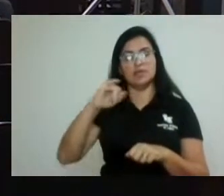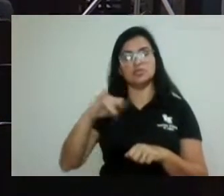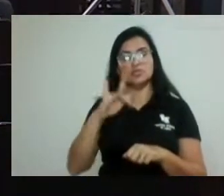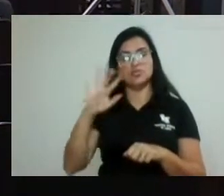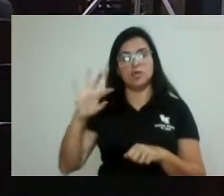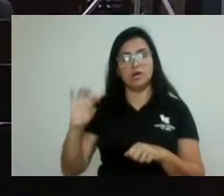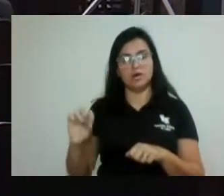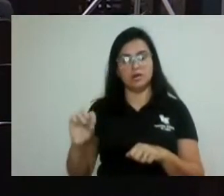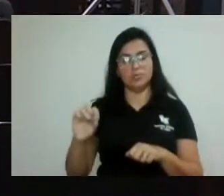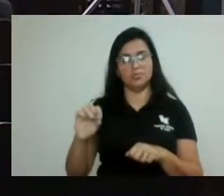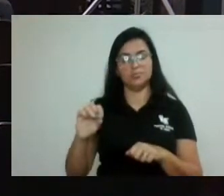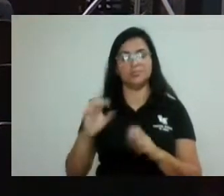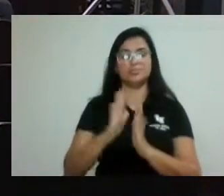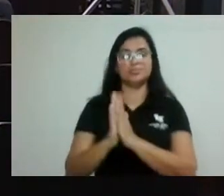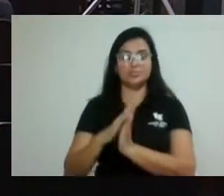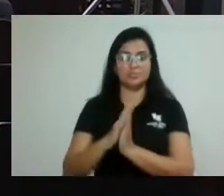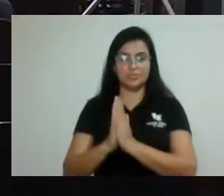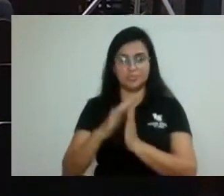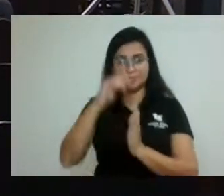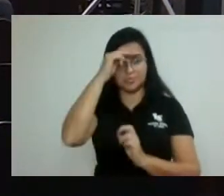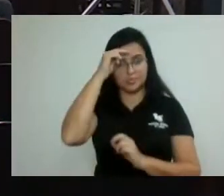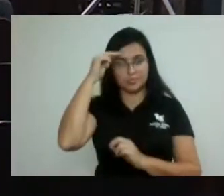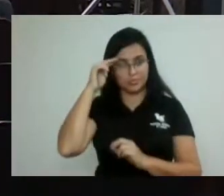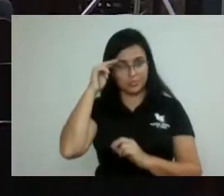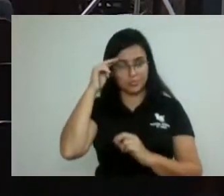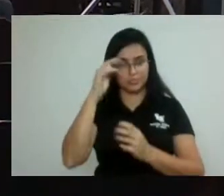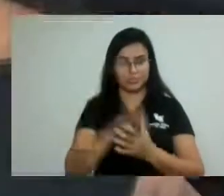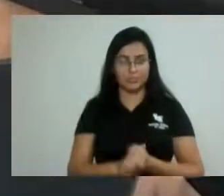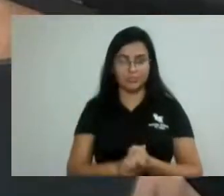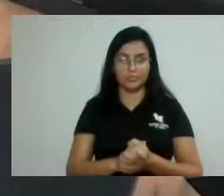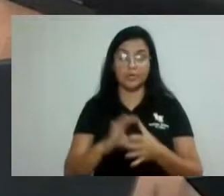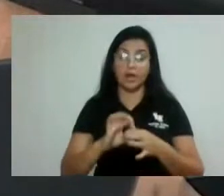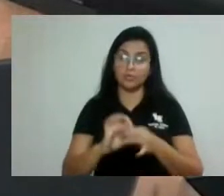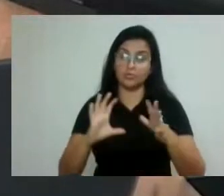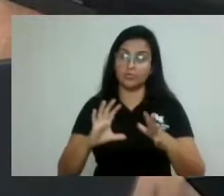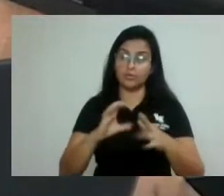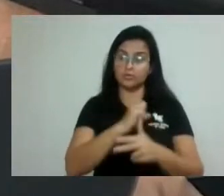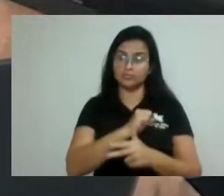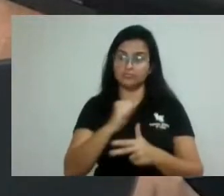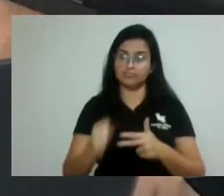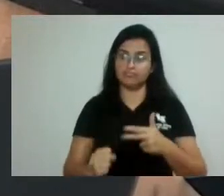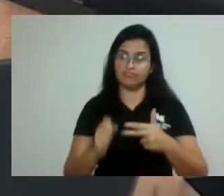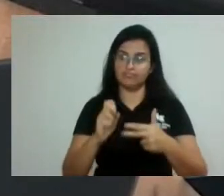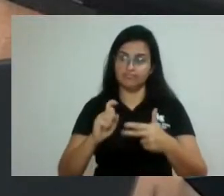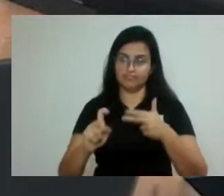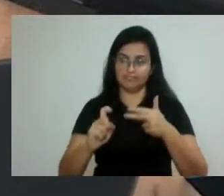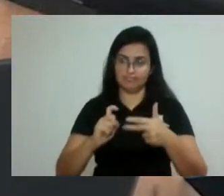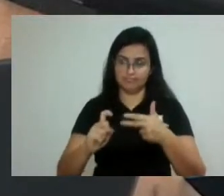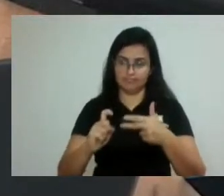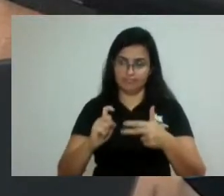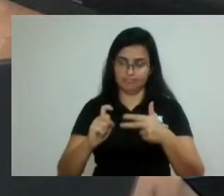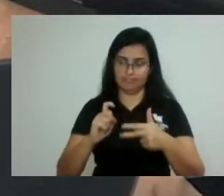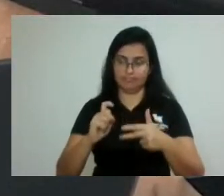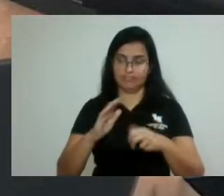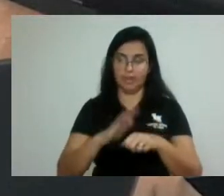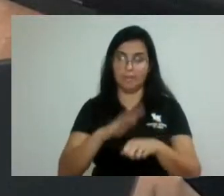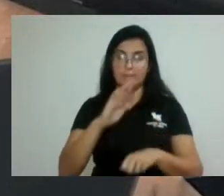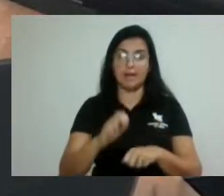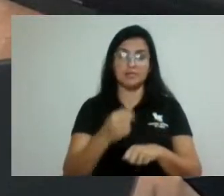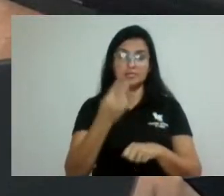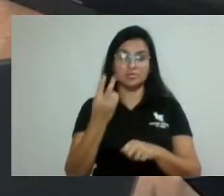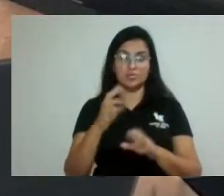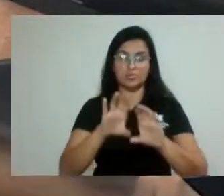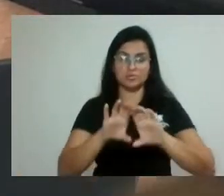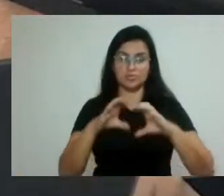Nilton Militão. Autoriza o Poder Executivo a instituir mais dois conselhos tutelares dos